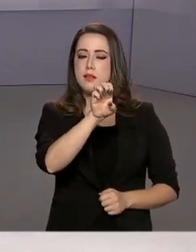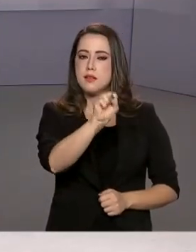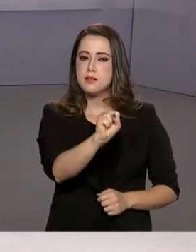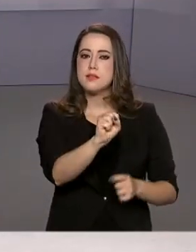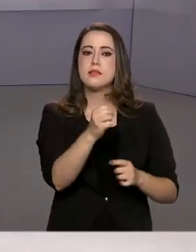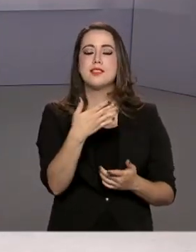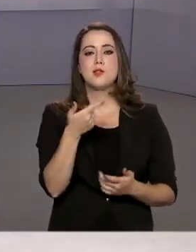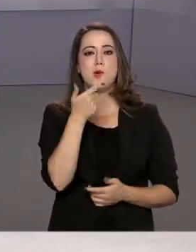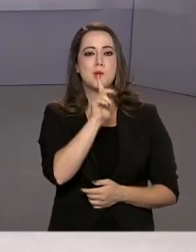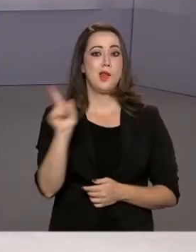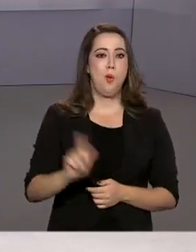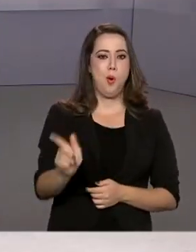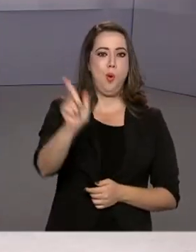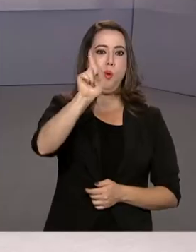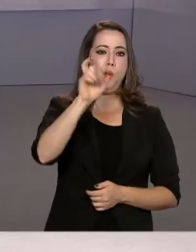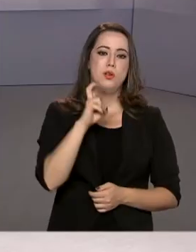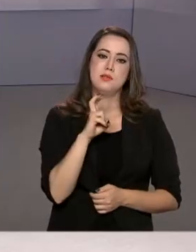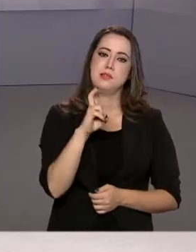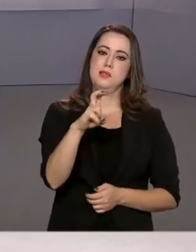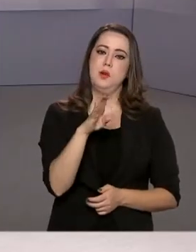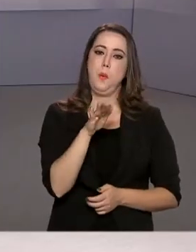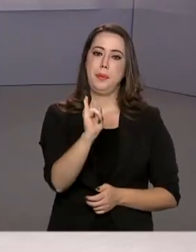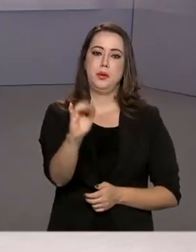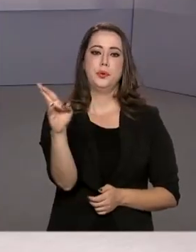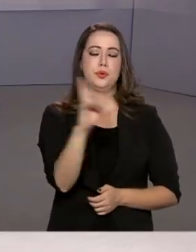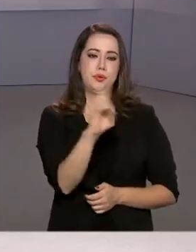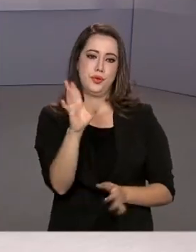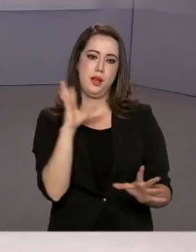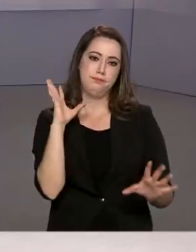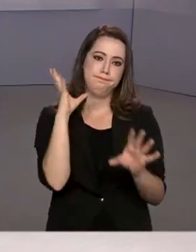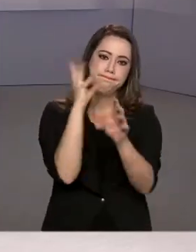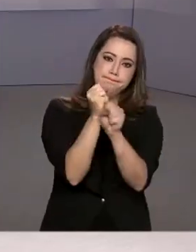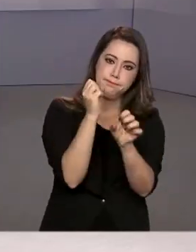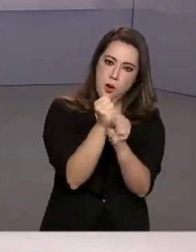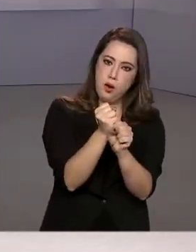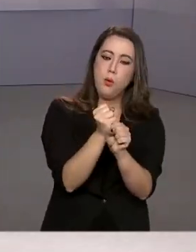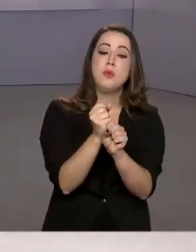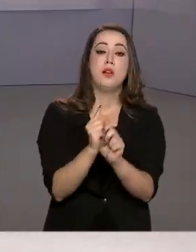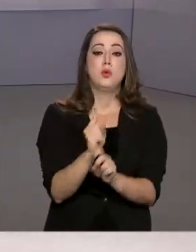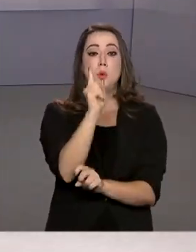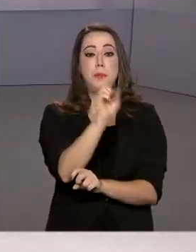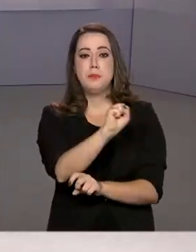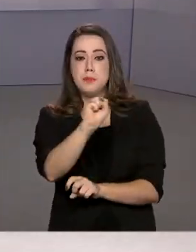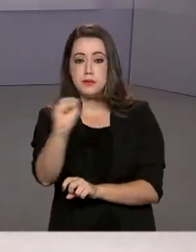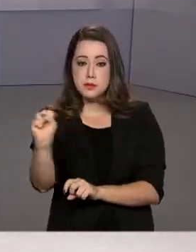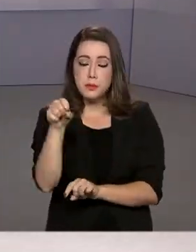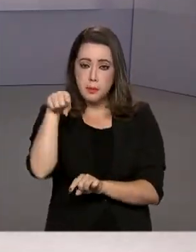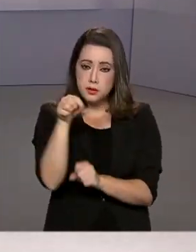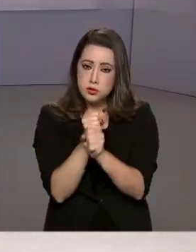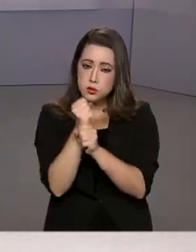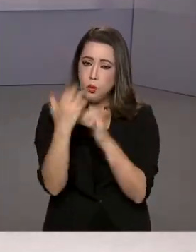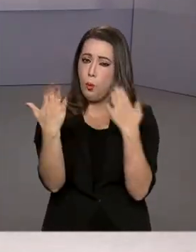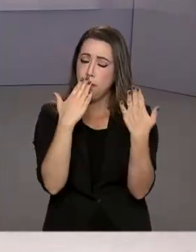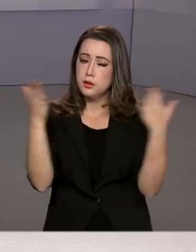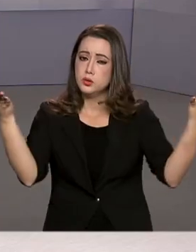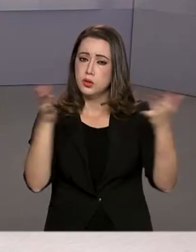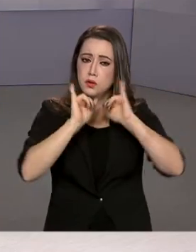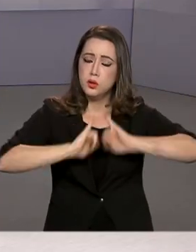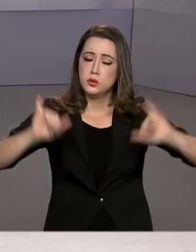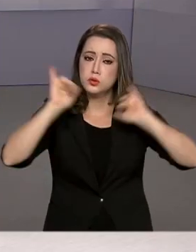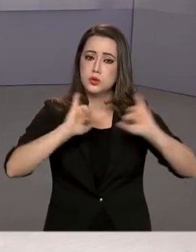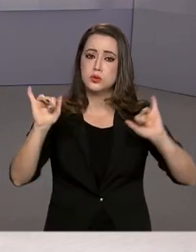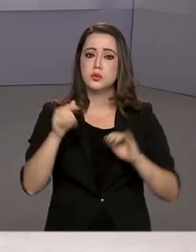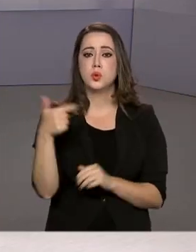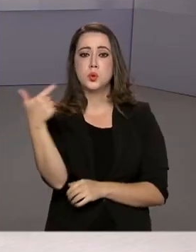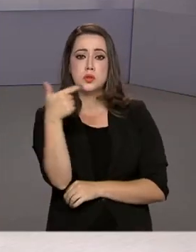alcançou um lucro de 5 bilhões de reais no acumulado do primeiro semestre deste ano. O balanço foi divulgado hoje. No segundo